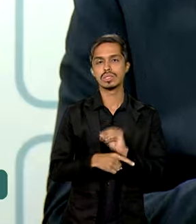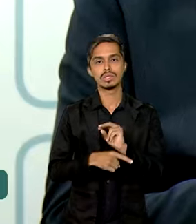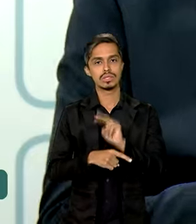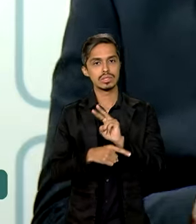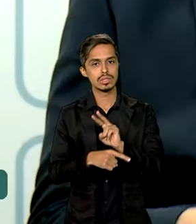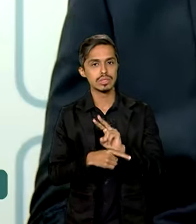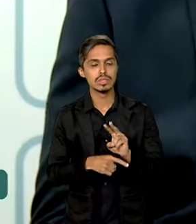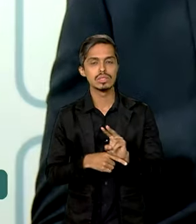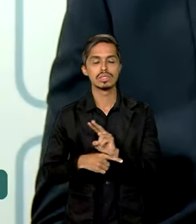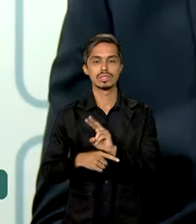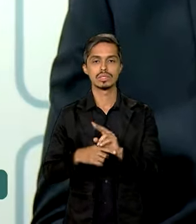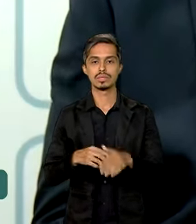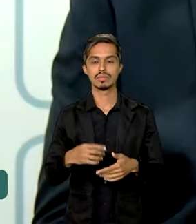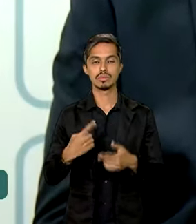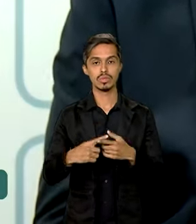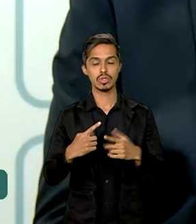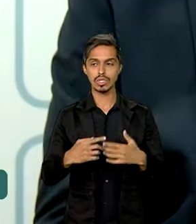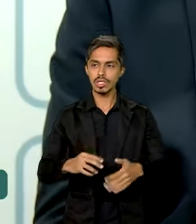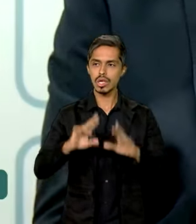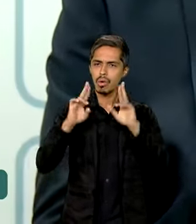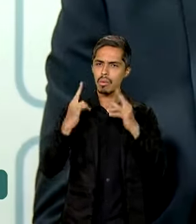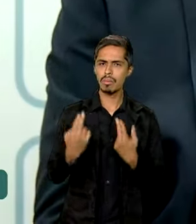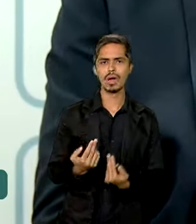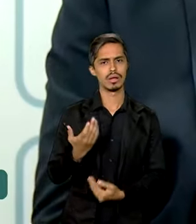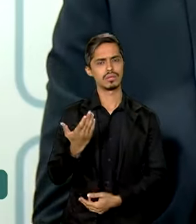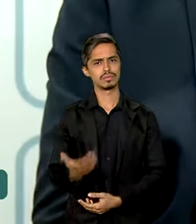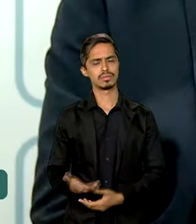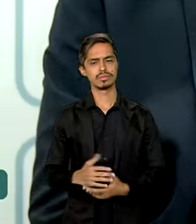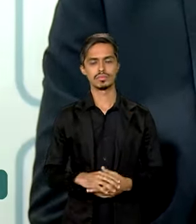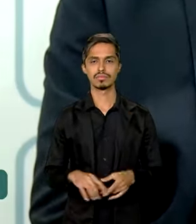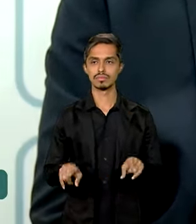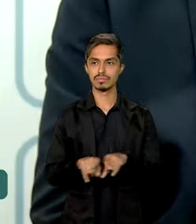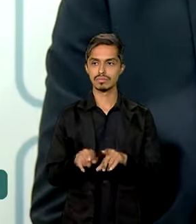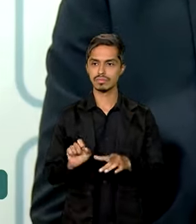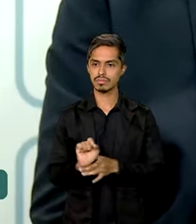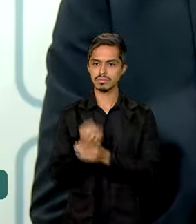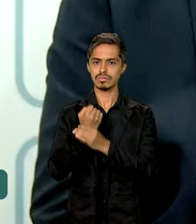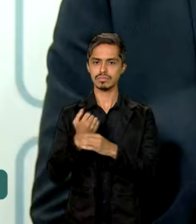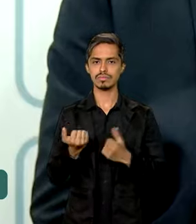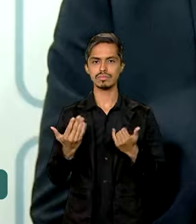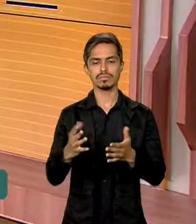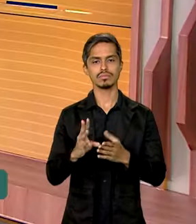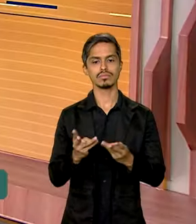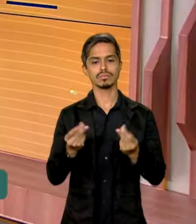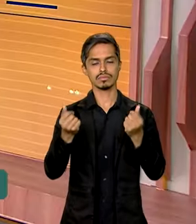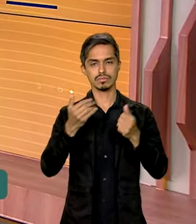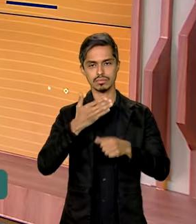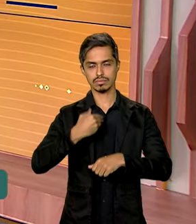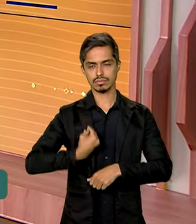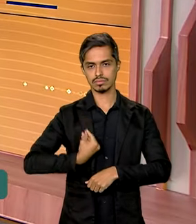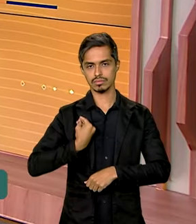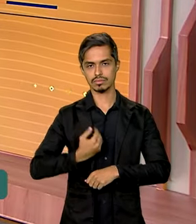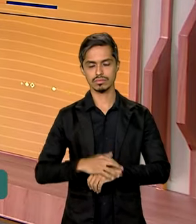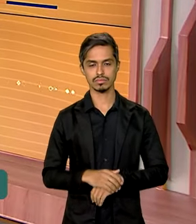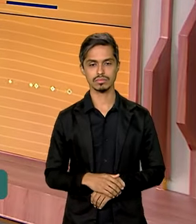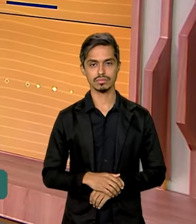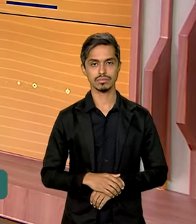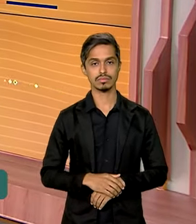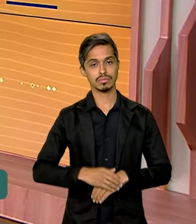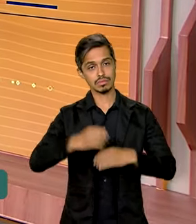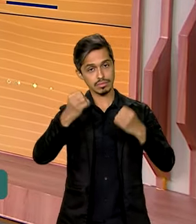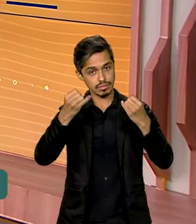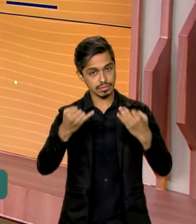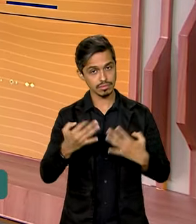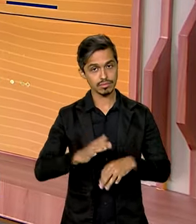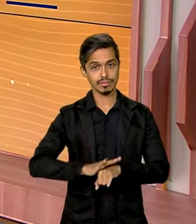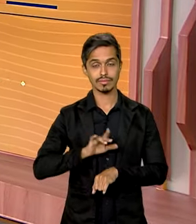os cuidados da humanização, de garantir a melhor qualidade de vida. E para explicar para